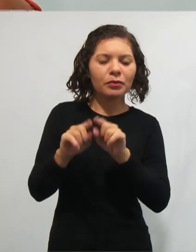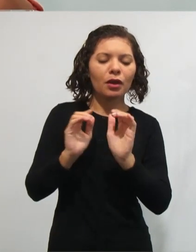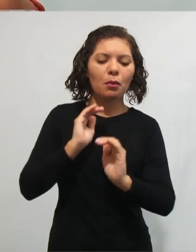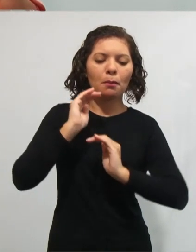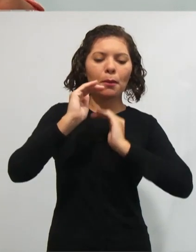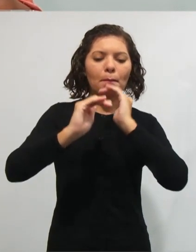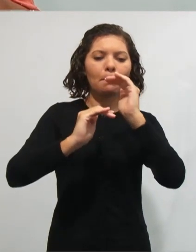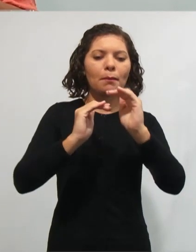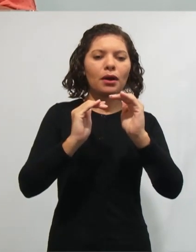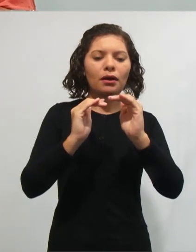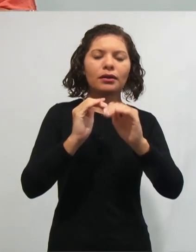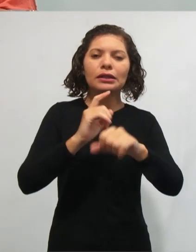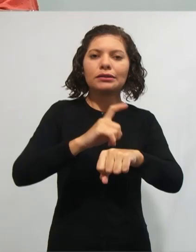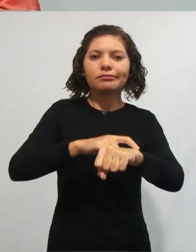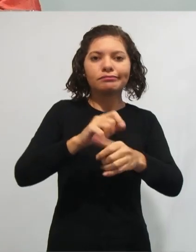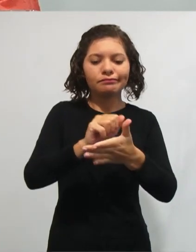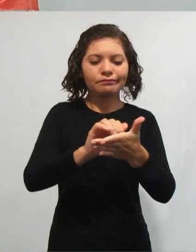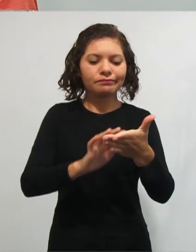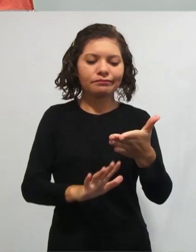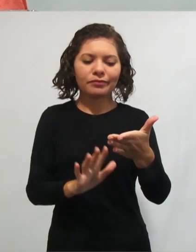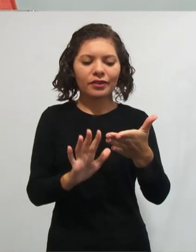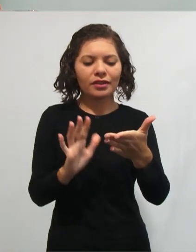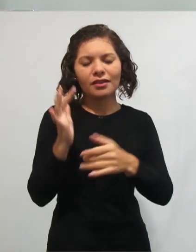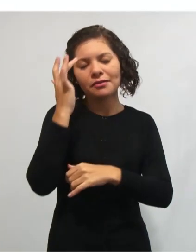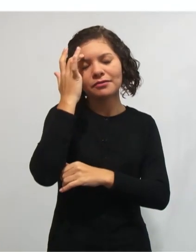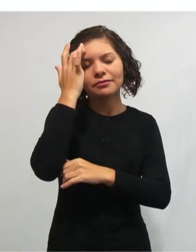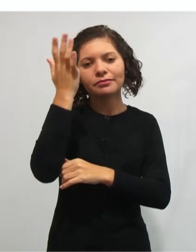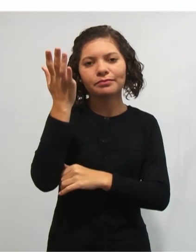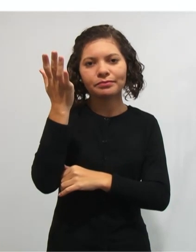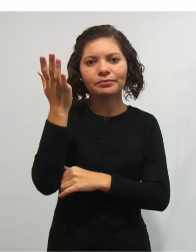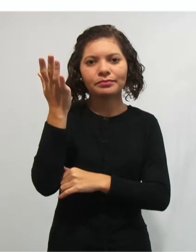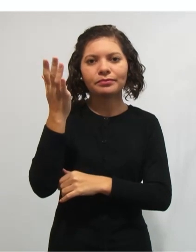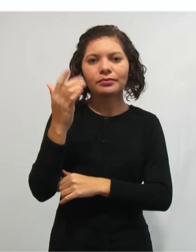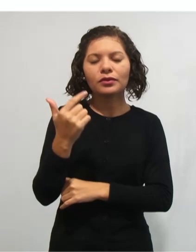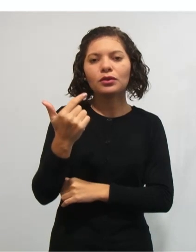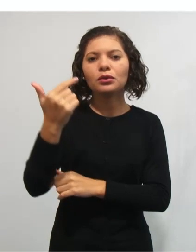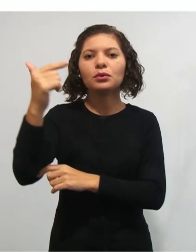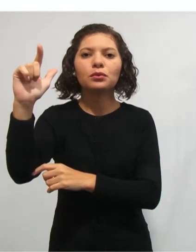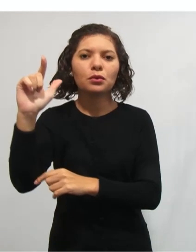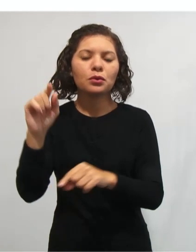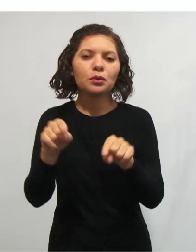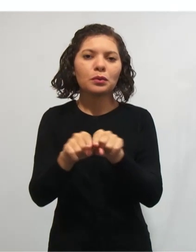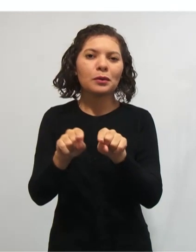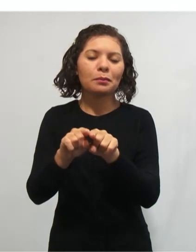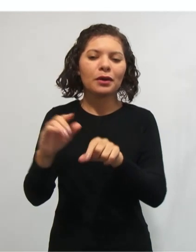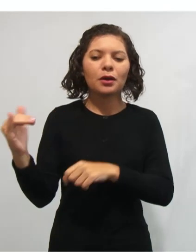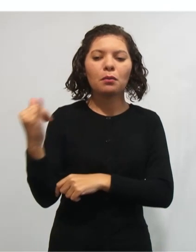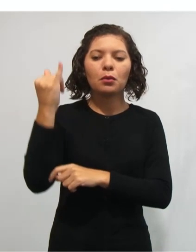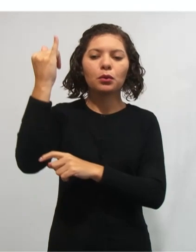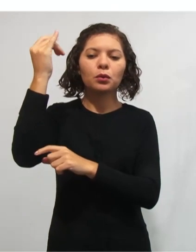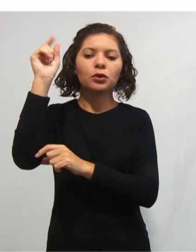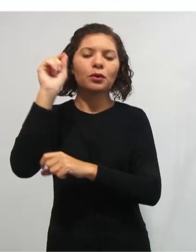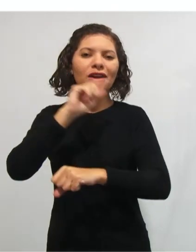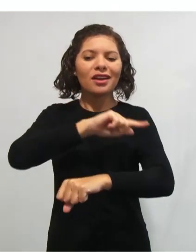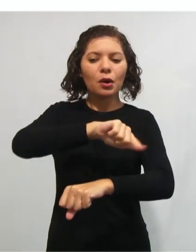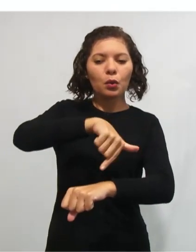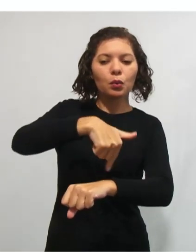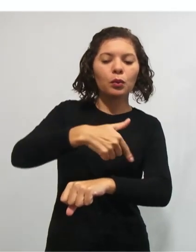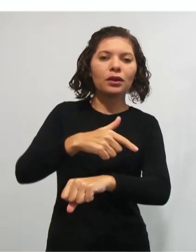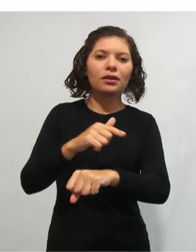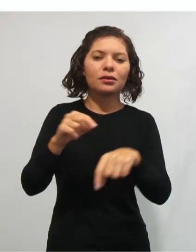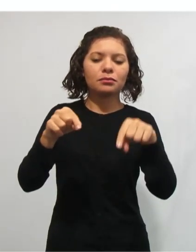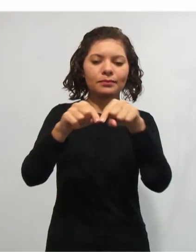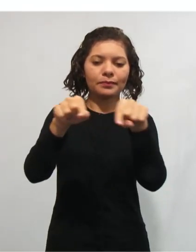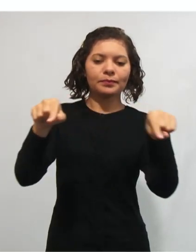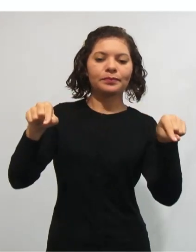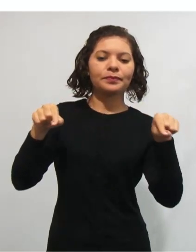hora das atividades de sala de aula. Certo? Bom, outro aspecto que eu chamo a atenção é a questão do tempo. O